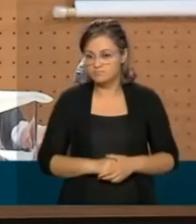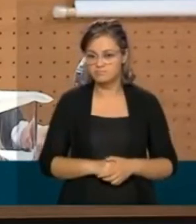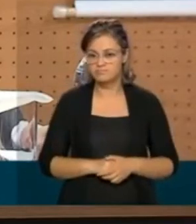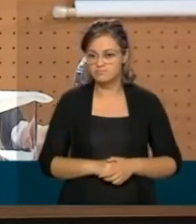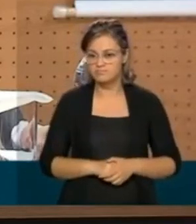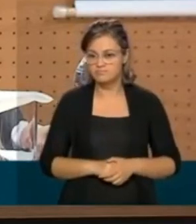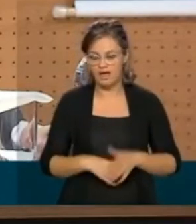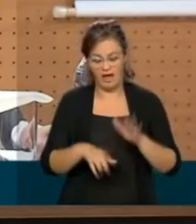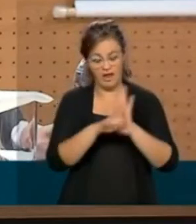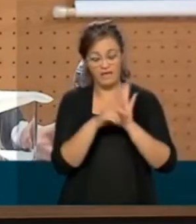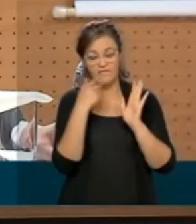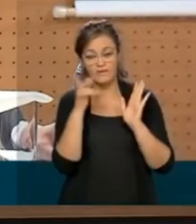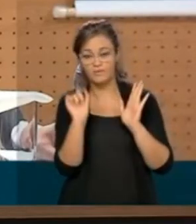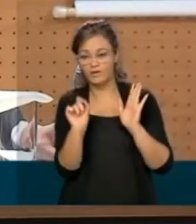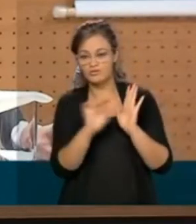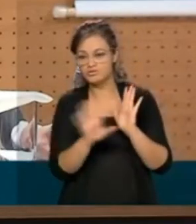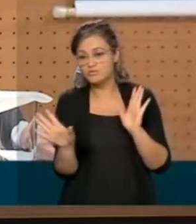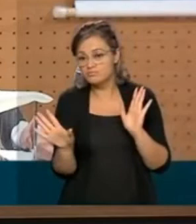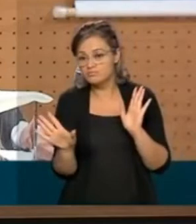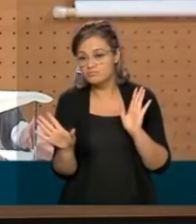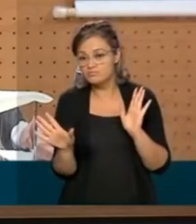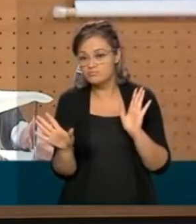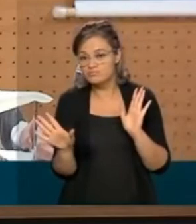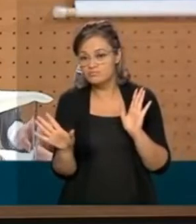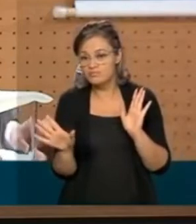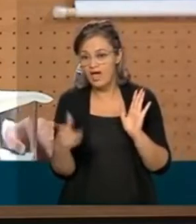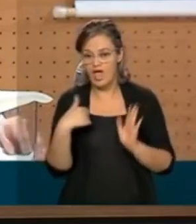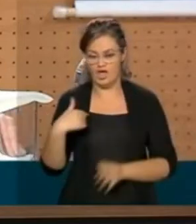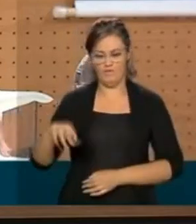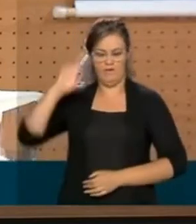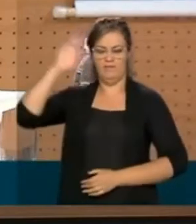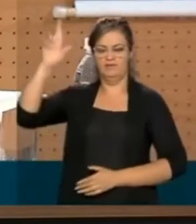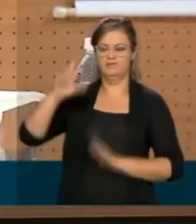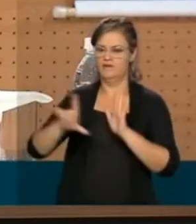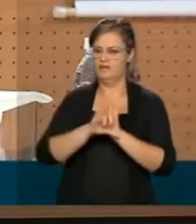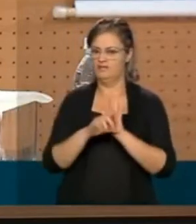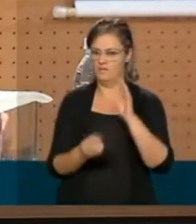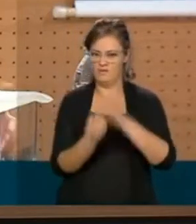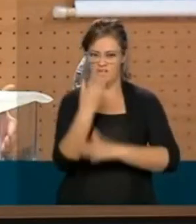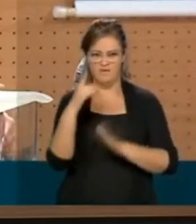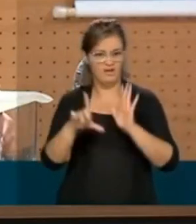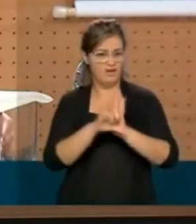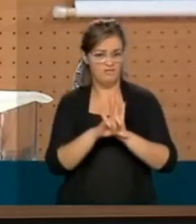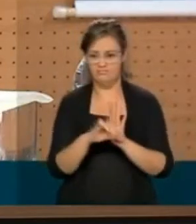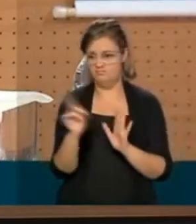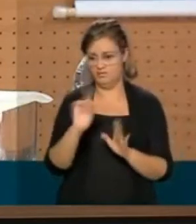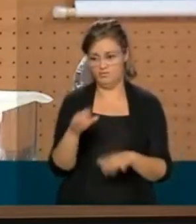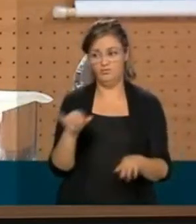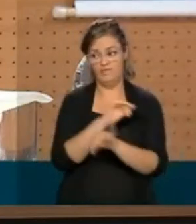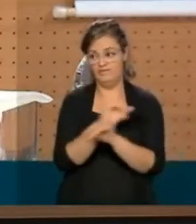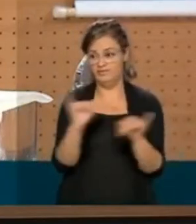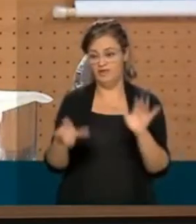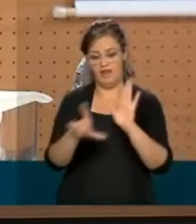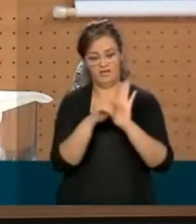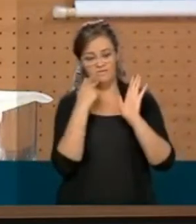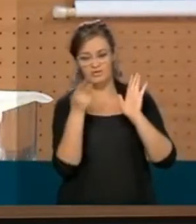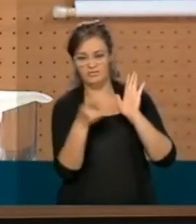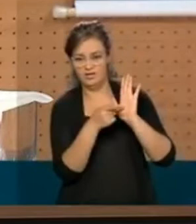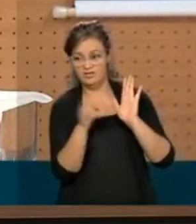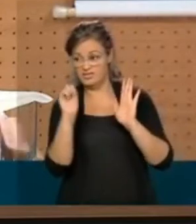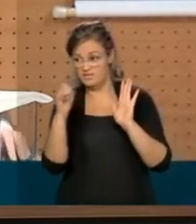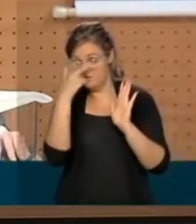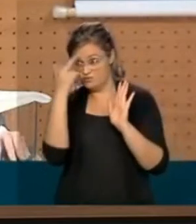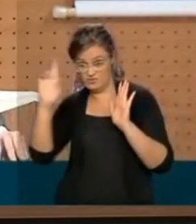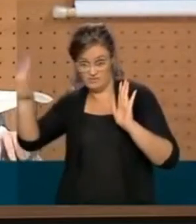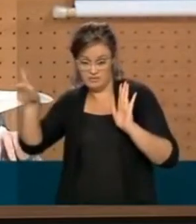em desacordo com a lei. Ponto. Eu não sou o representante da lei. Eu estou só informando. Qualquer movimento disso está em desacordo